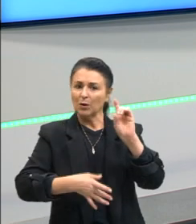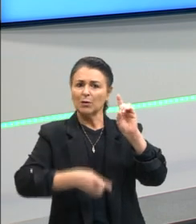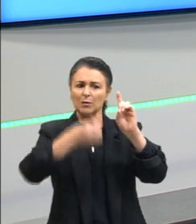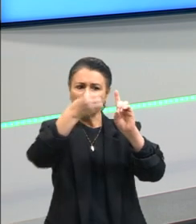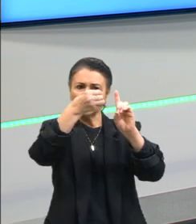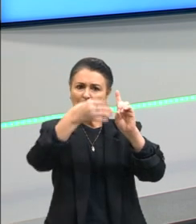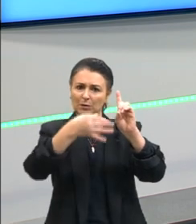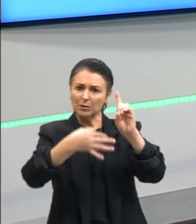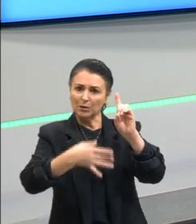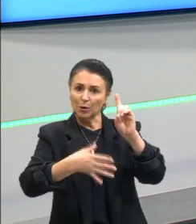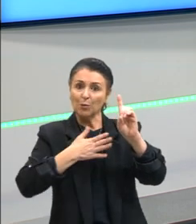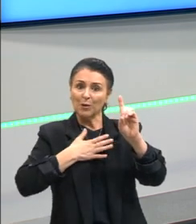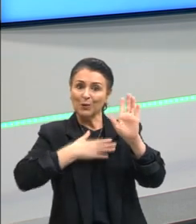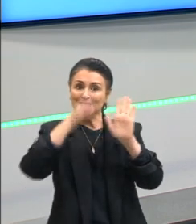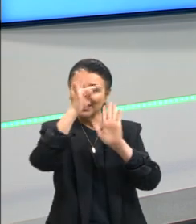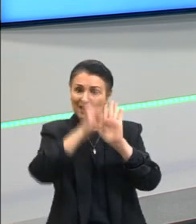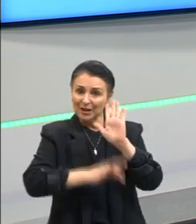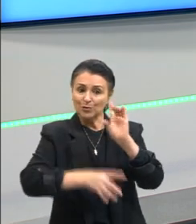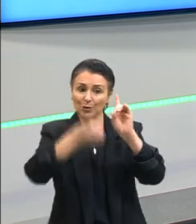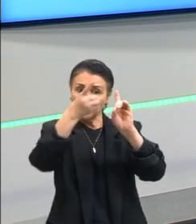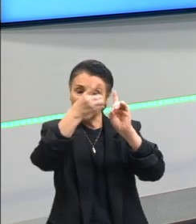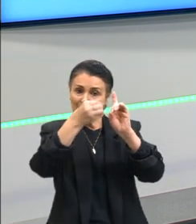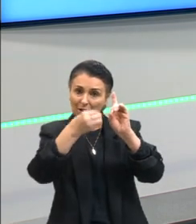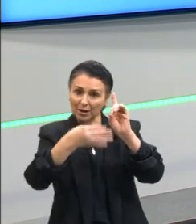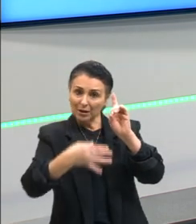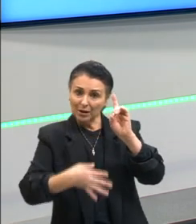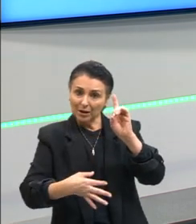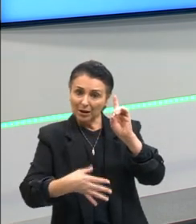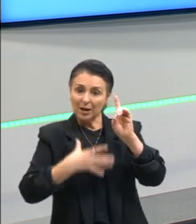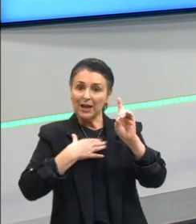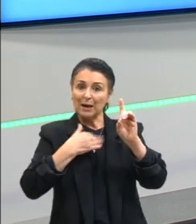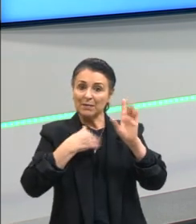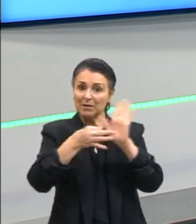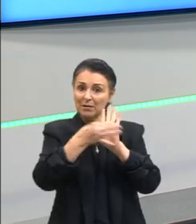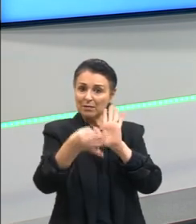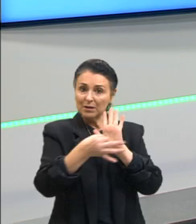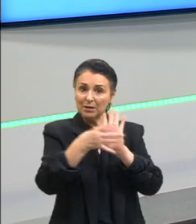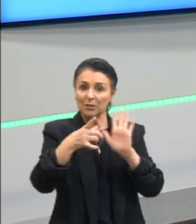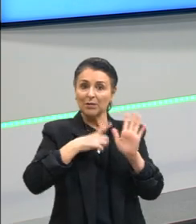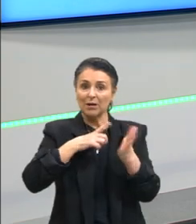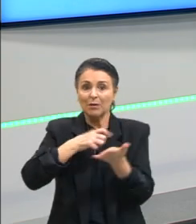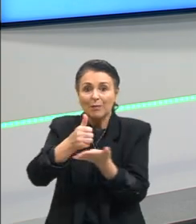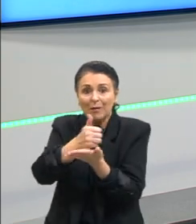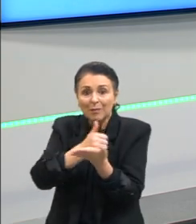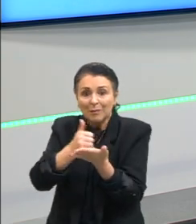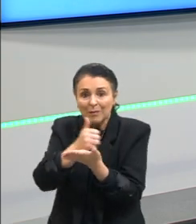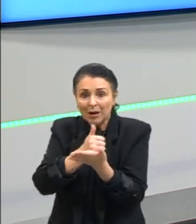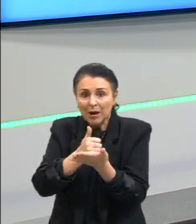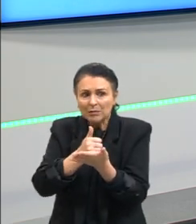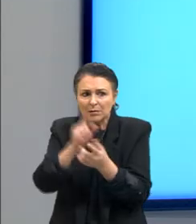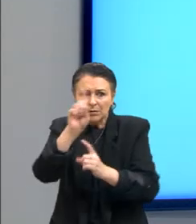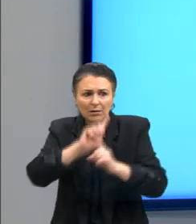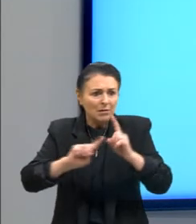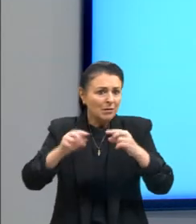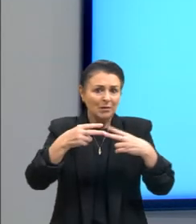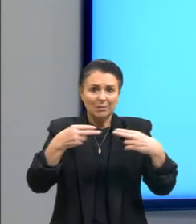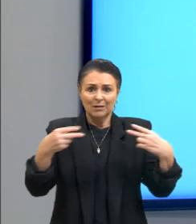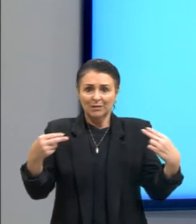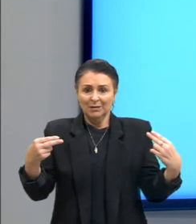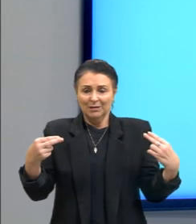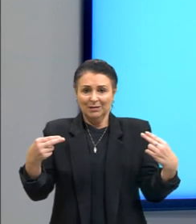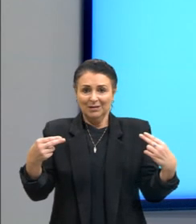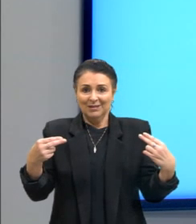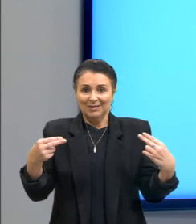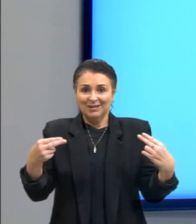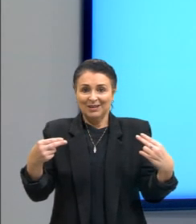argumentativo então o meu posicionamento argumentativo ele se baseia em alguma coisa eu já direciono o